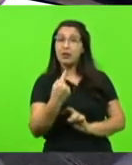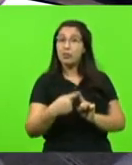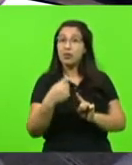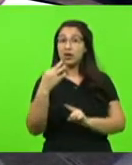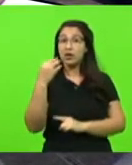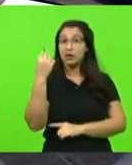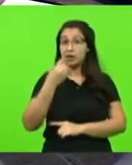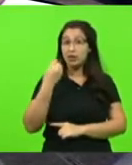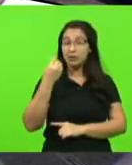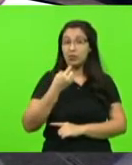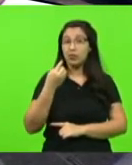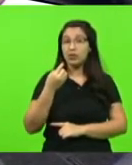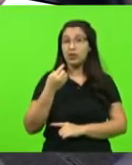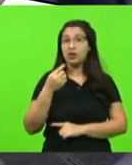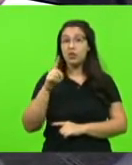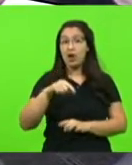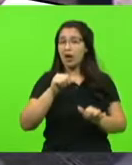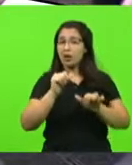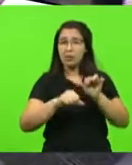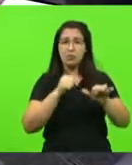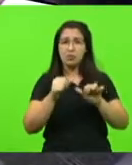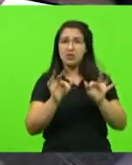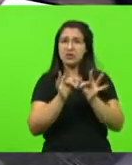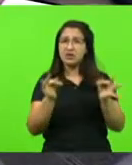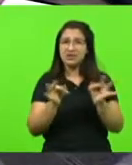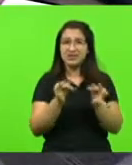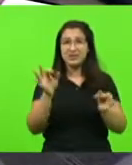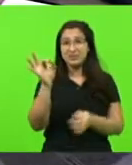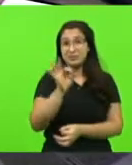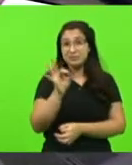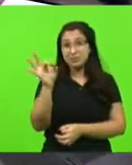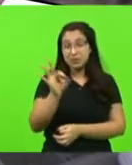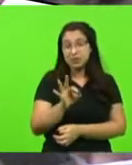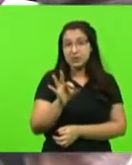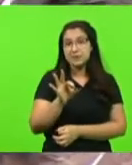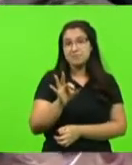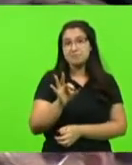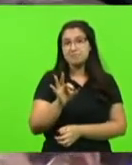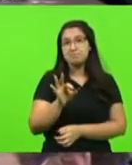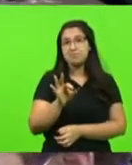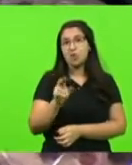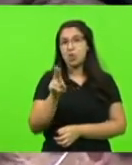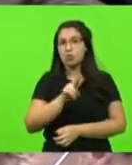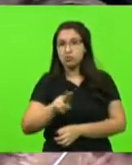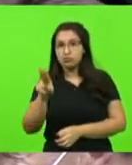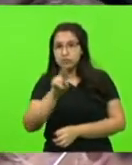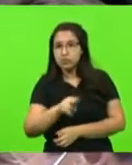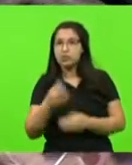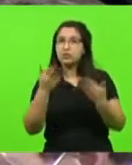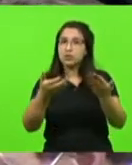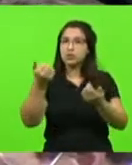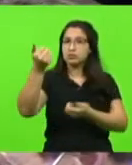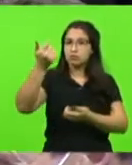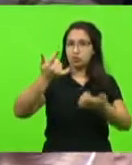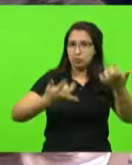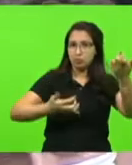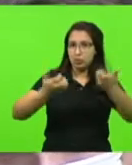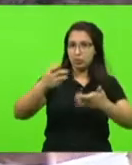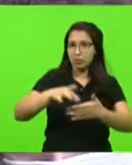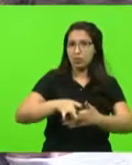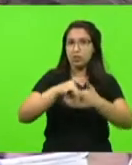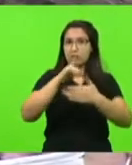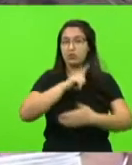fez foi apenas uma alteração no percentual. Mas, então, usando os argumentos que o próprio líder trouxe para a gente,